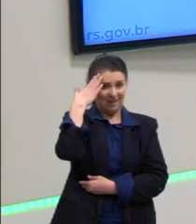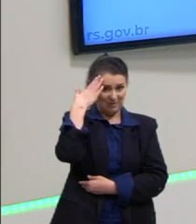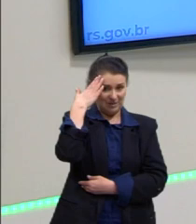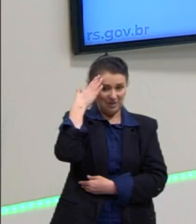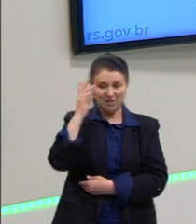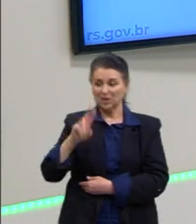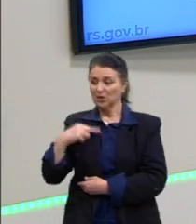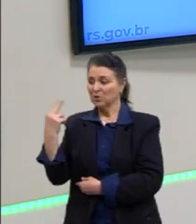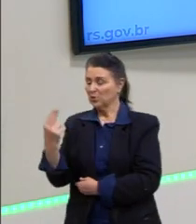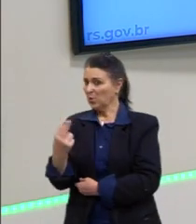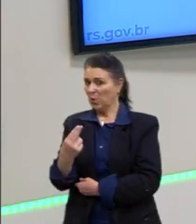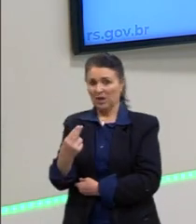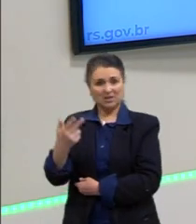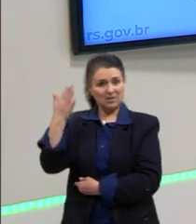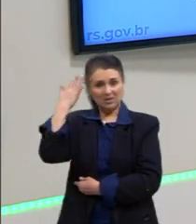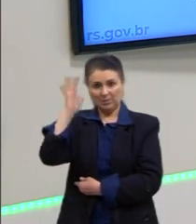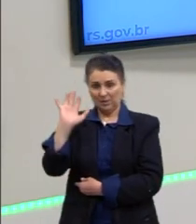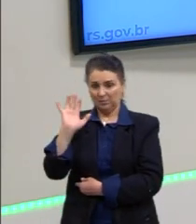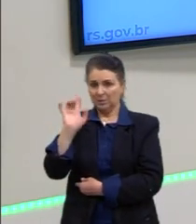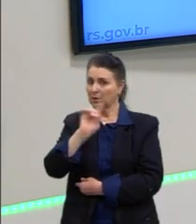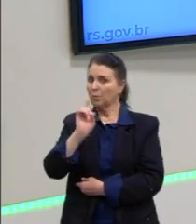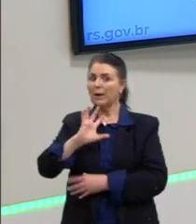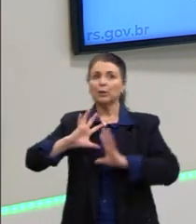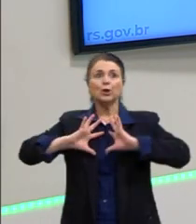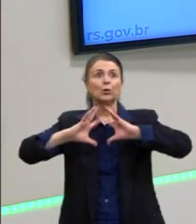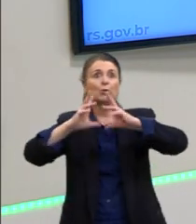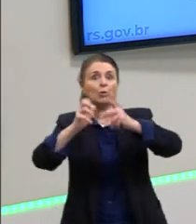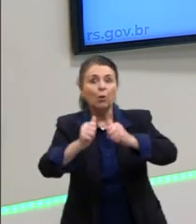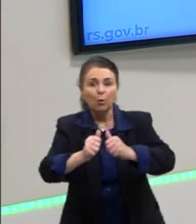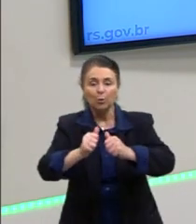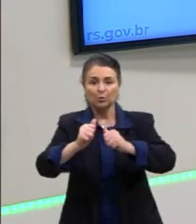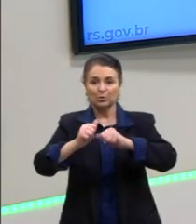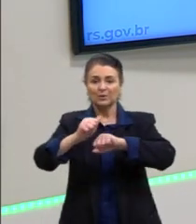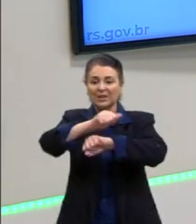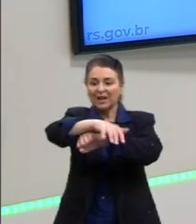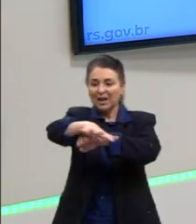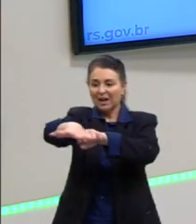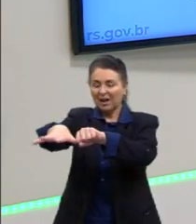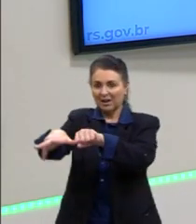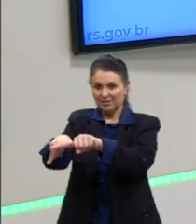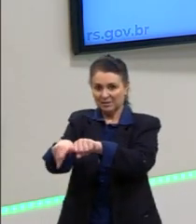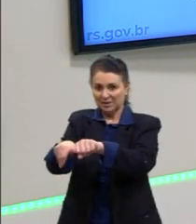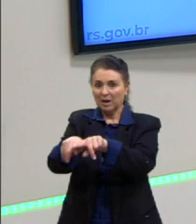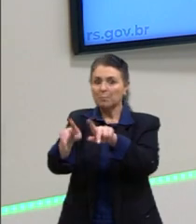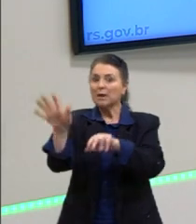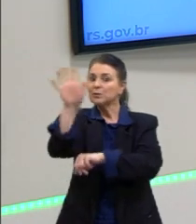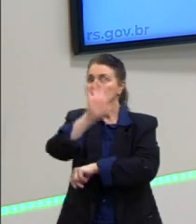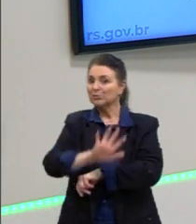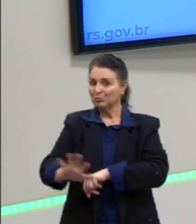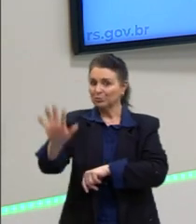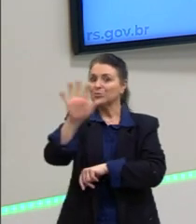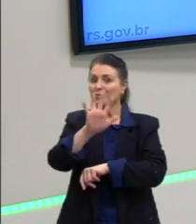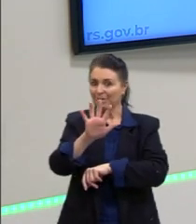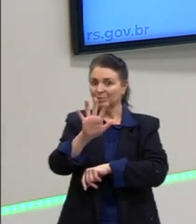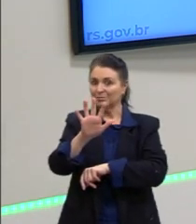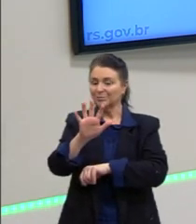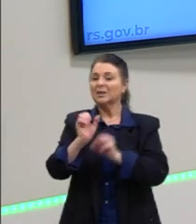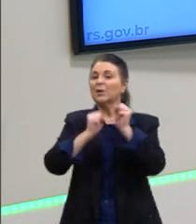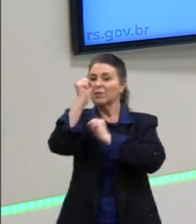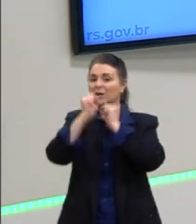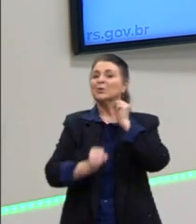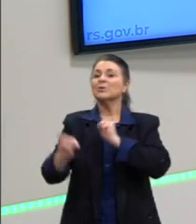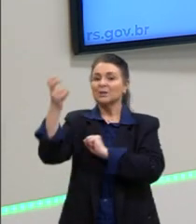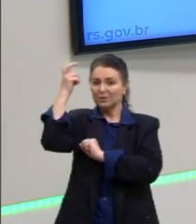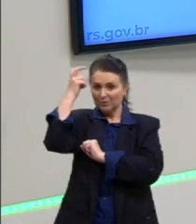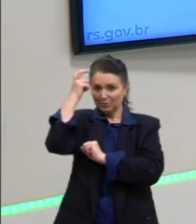turma, por favor, não são todos os meios de comunicação, mas de uma forma geral, é isso que a indústria cultural faz através dos meios de comunicação.